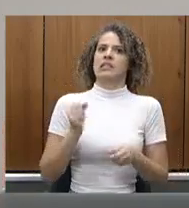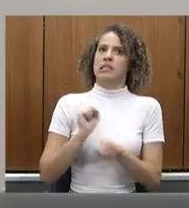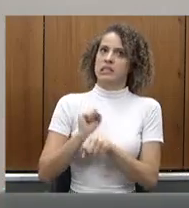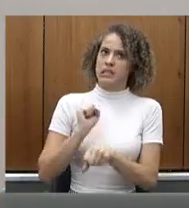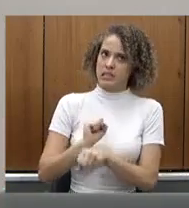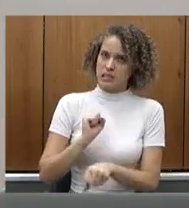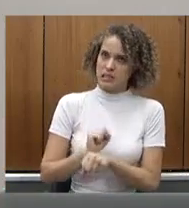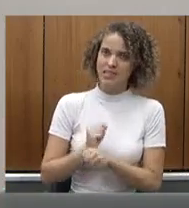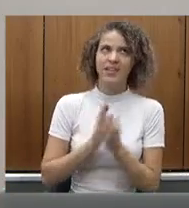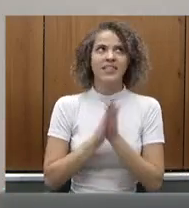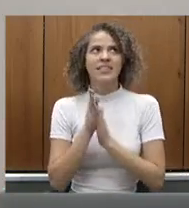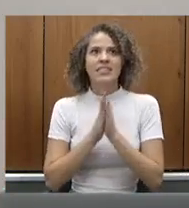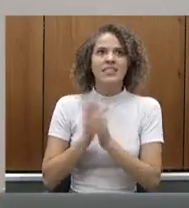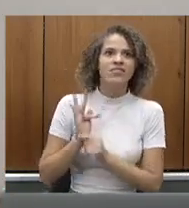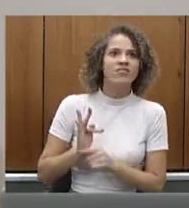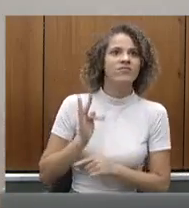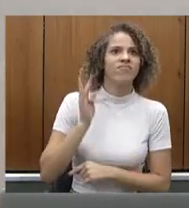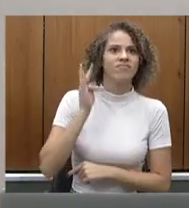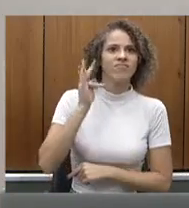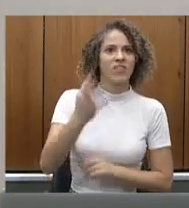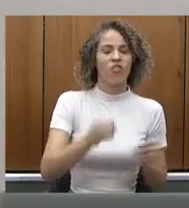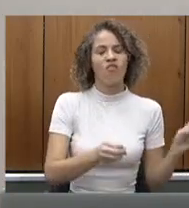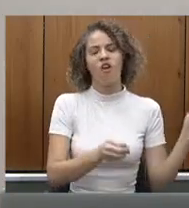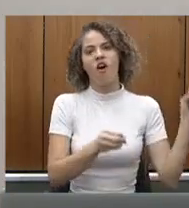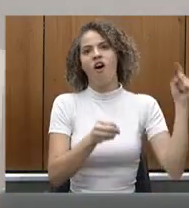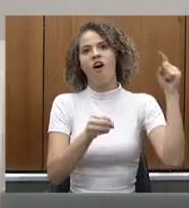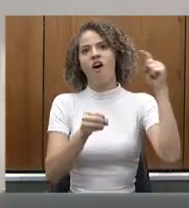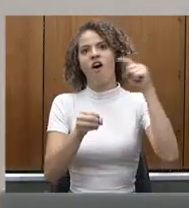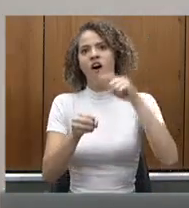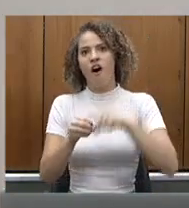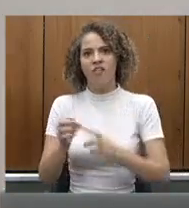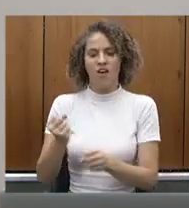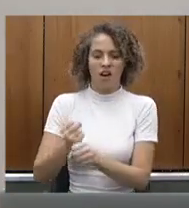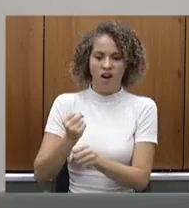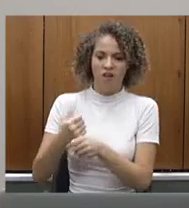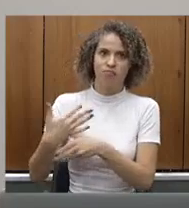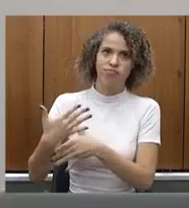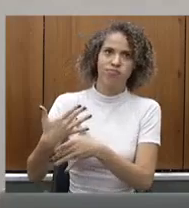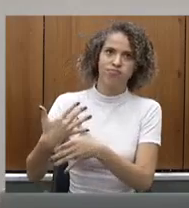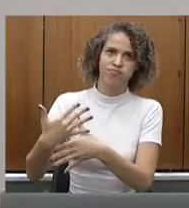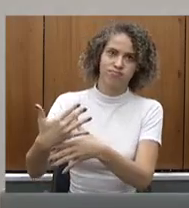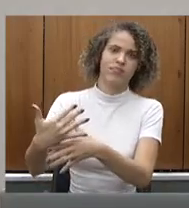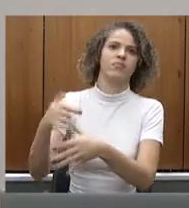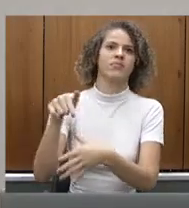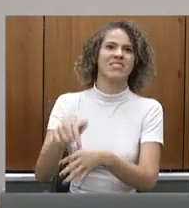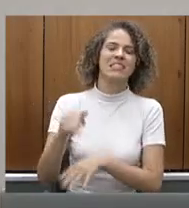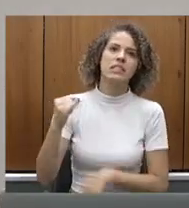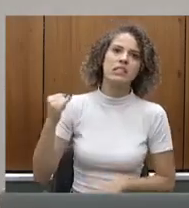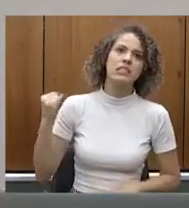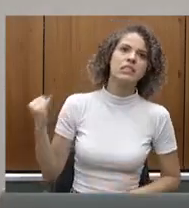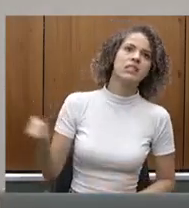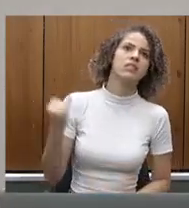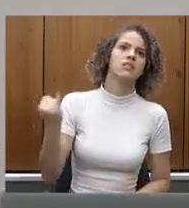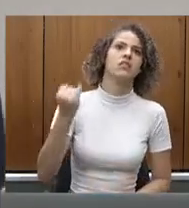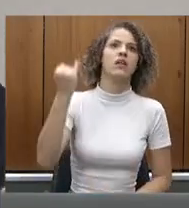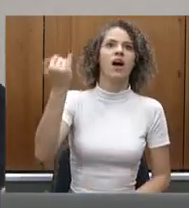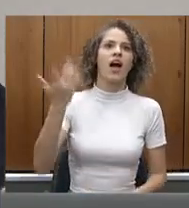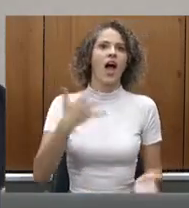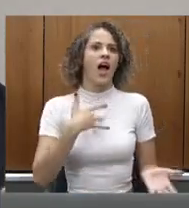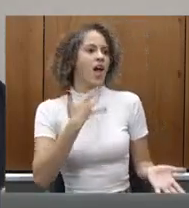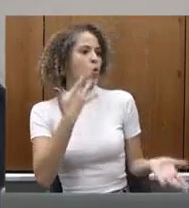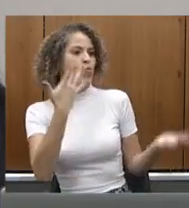expectativa, estar retomando essas obras e de importância que eu não sei nem